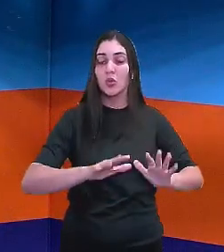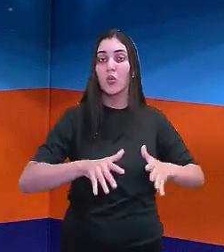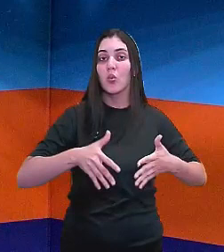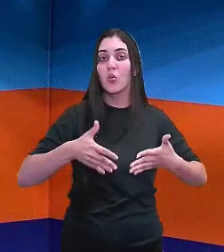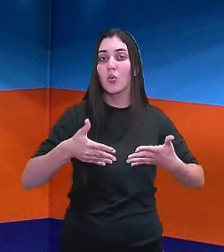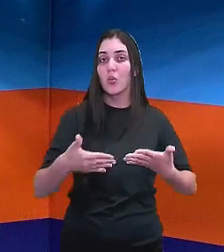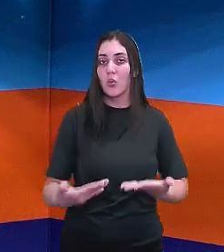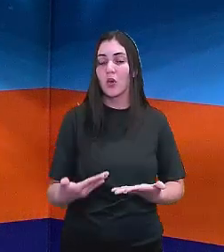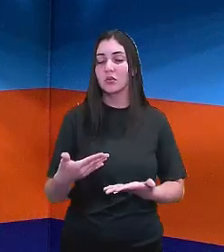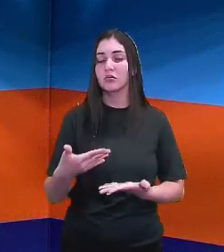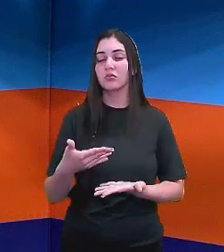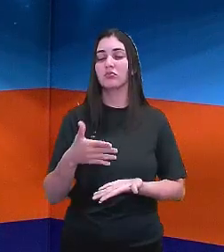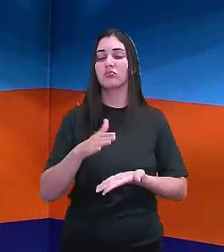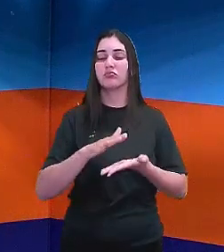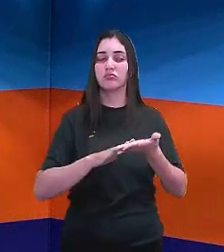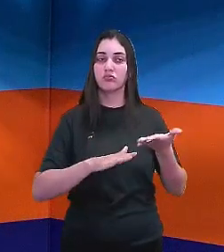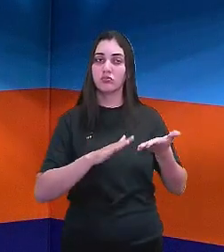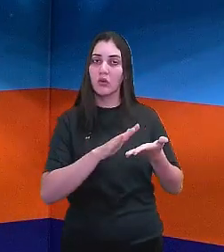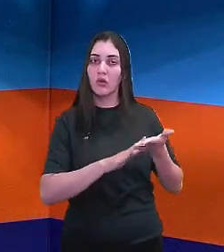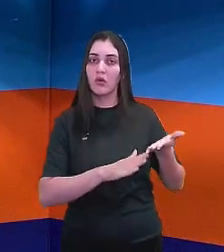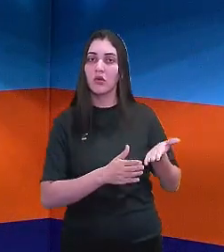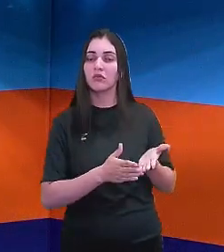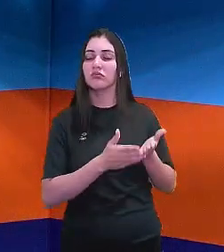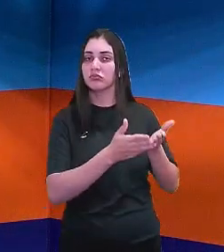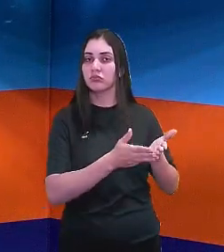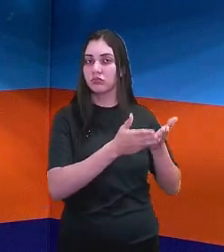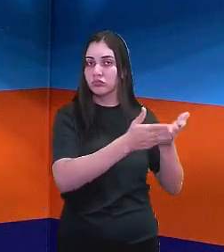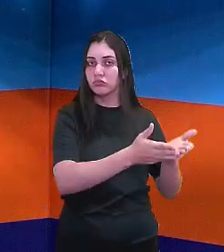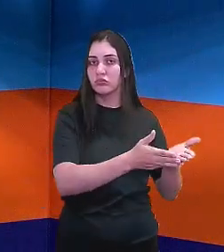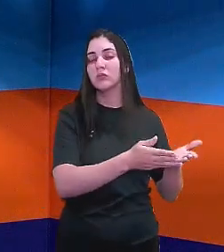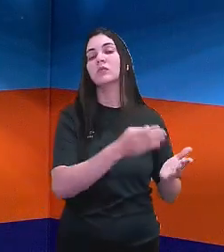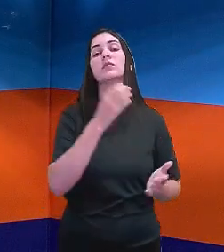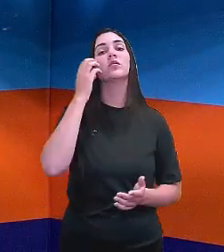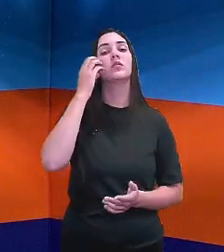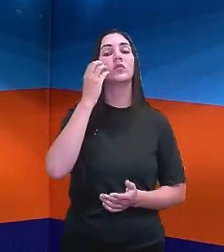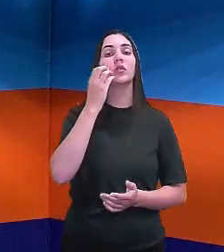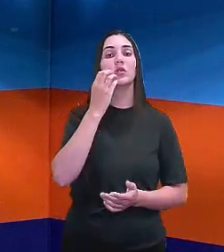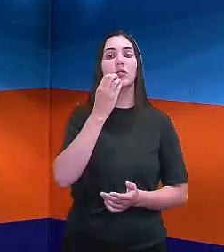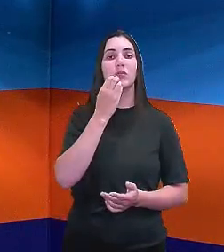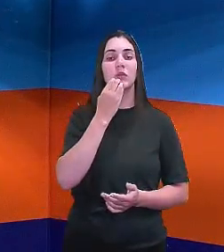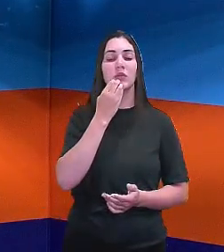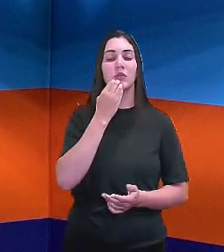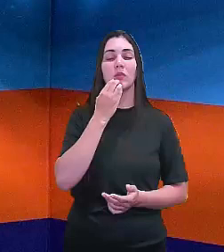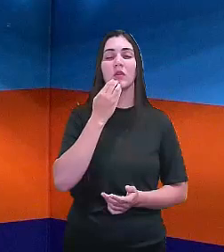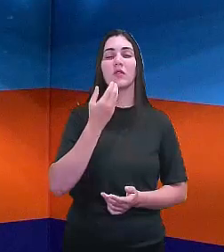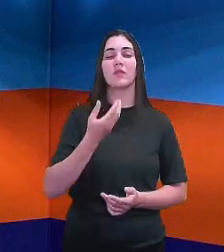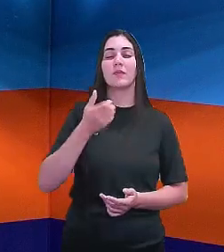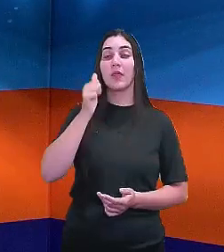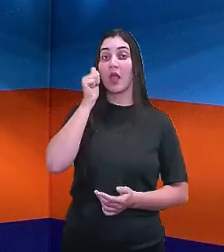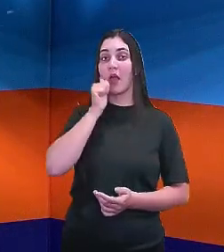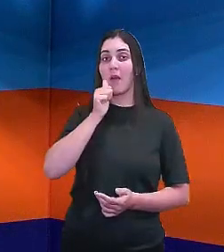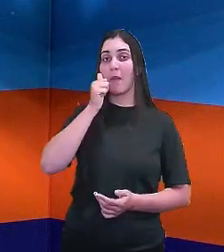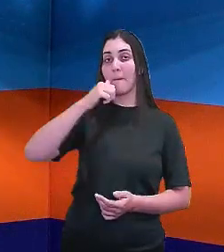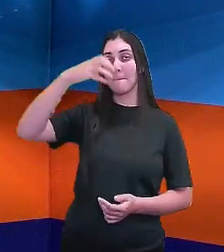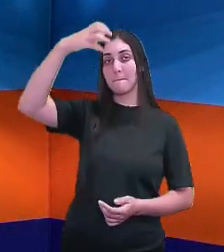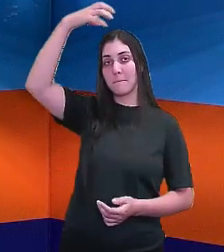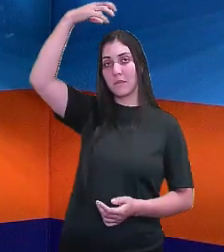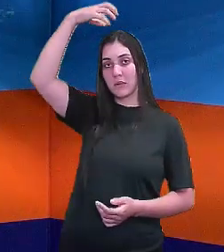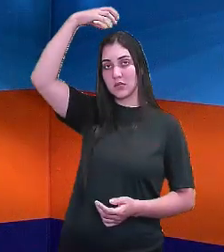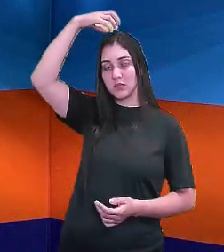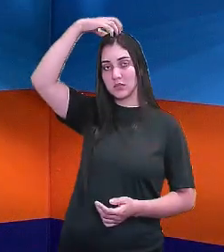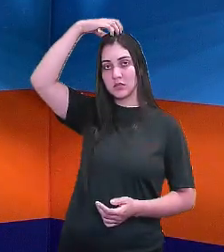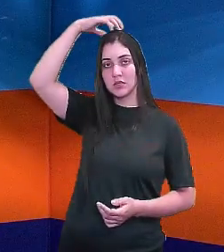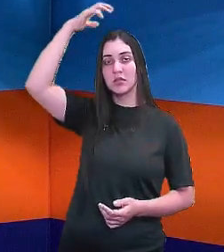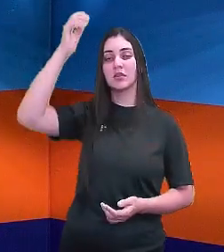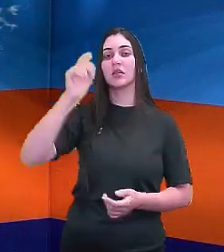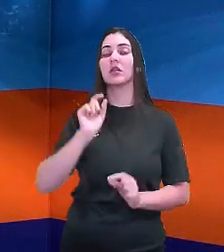durante uma viagem do Dom Pedro I, a princesa, então, em exercício, que era